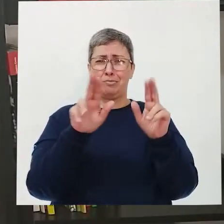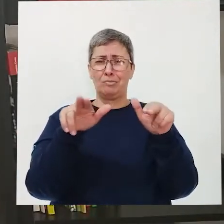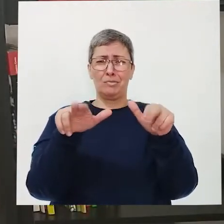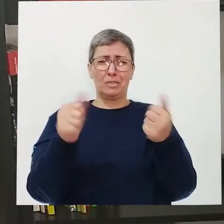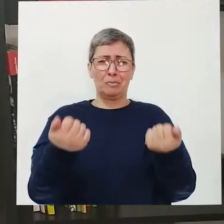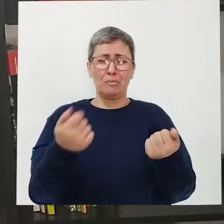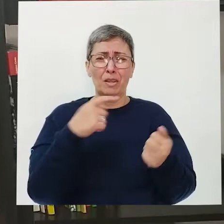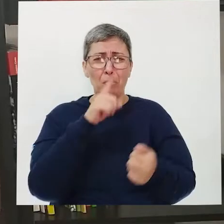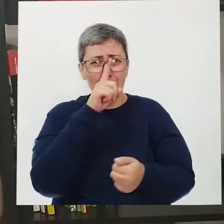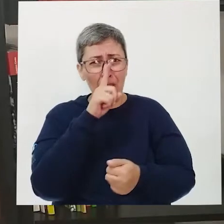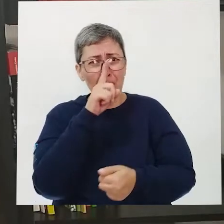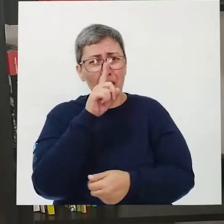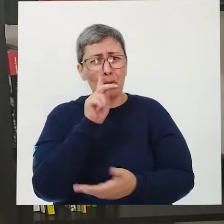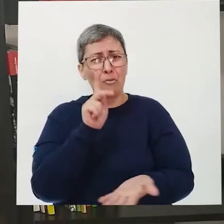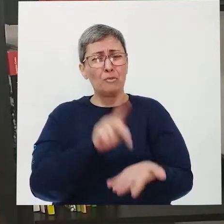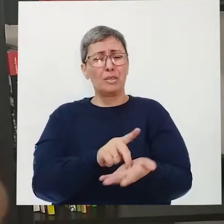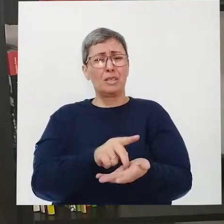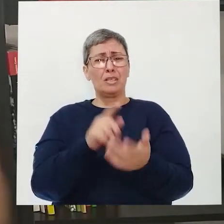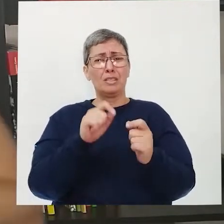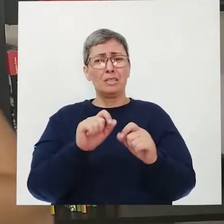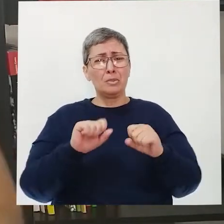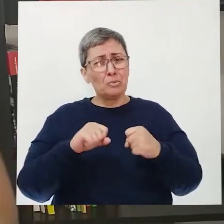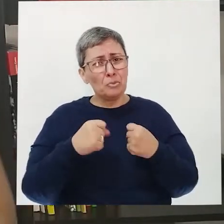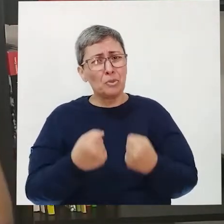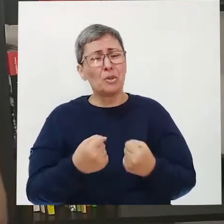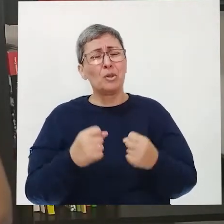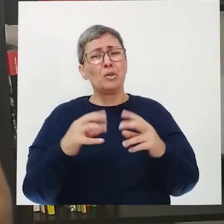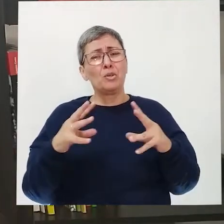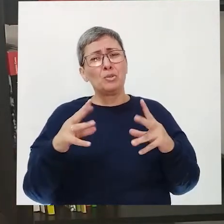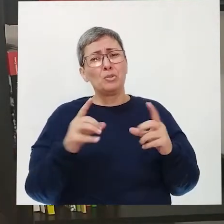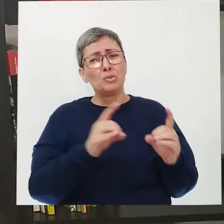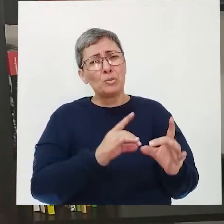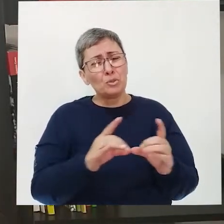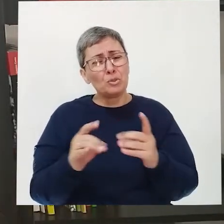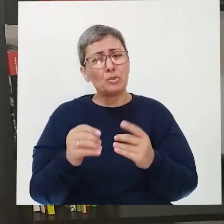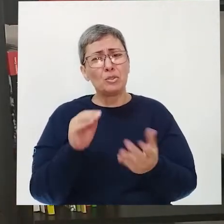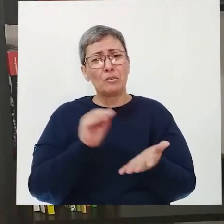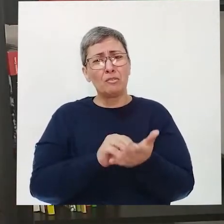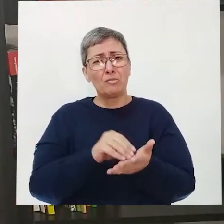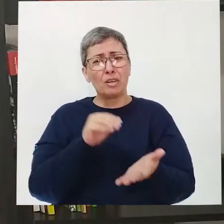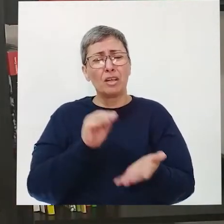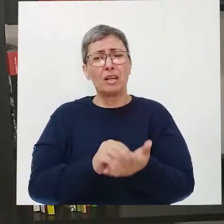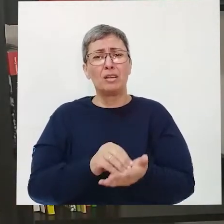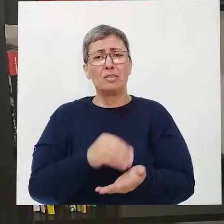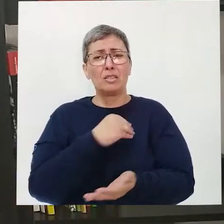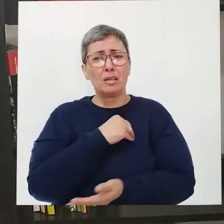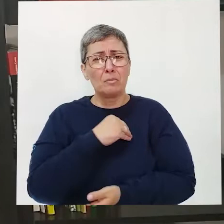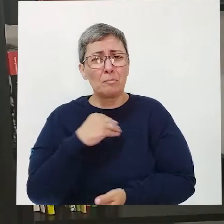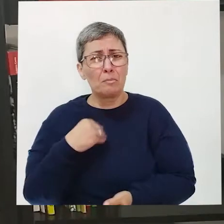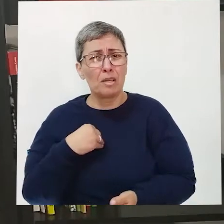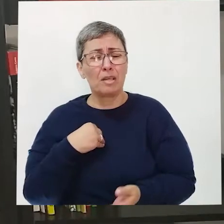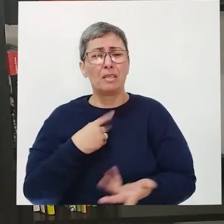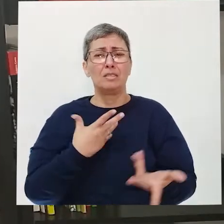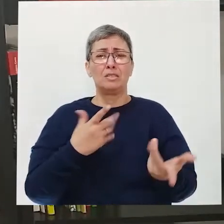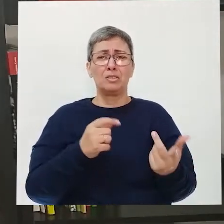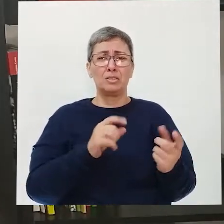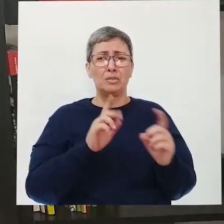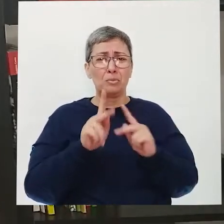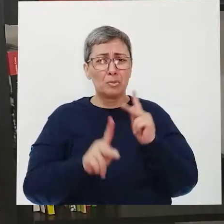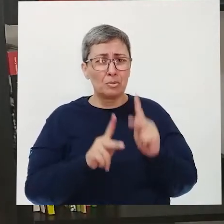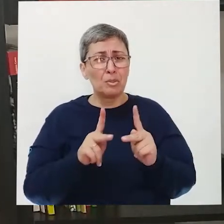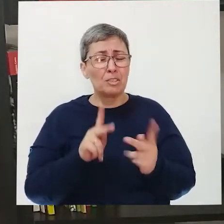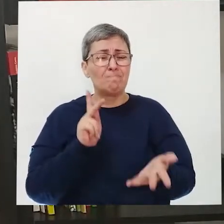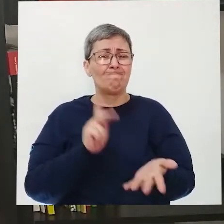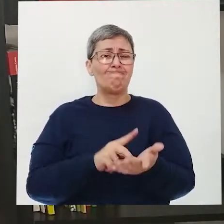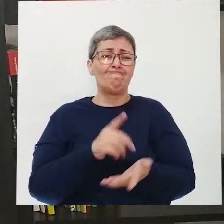É um perigo real. Nós enfrentamos todos os dias, por não termos médicos suficientes para a população. Esse é um